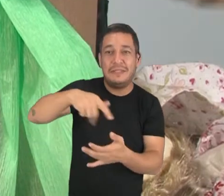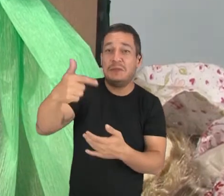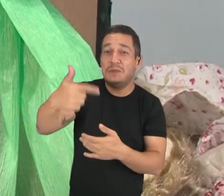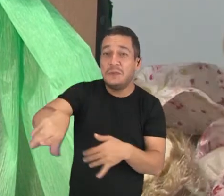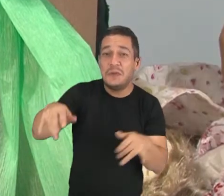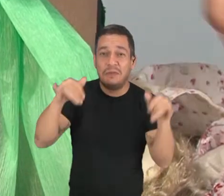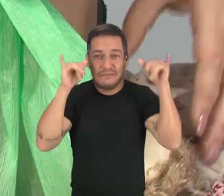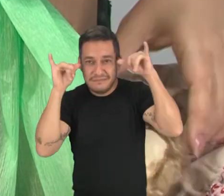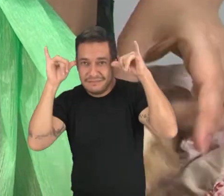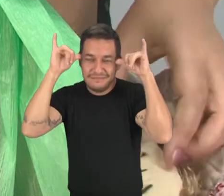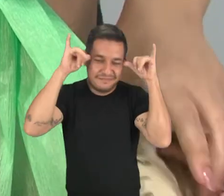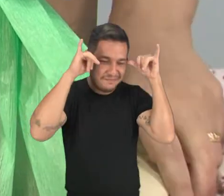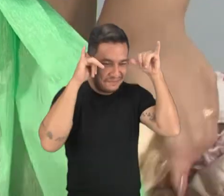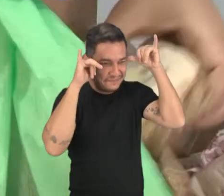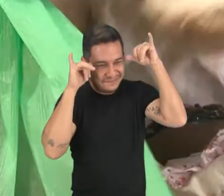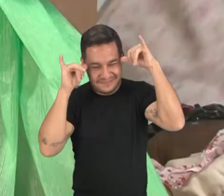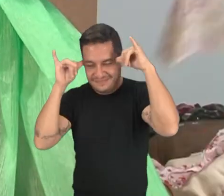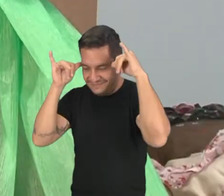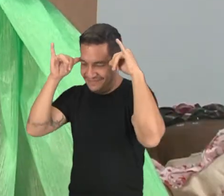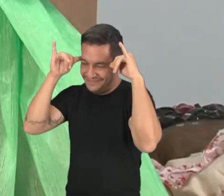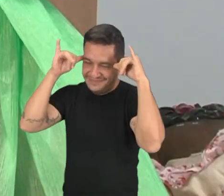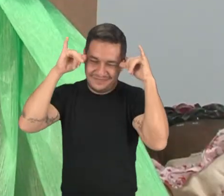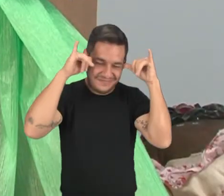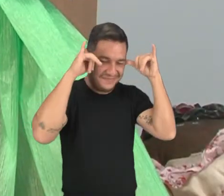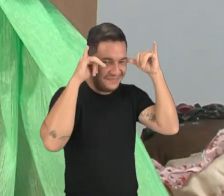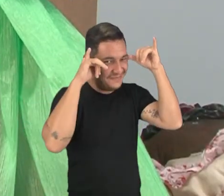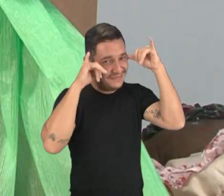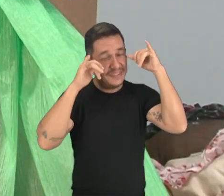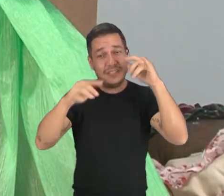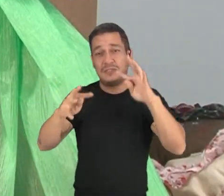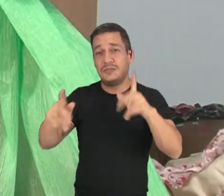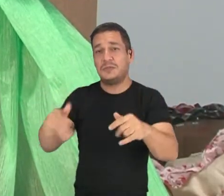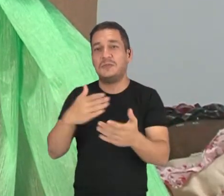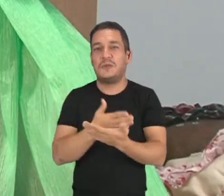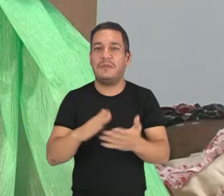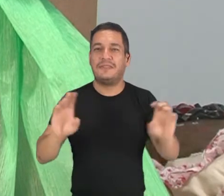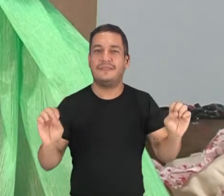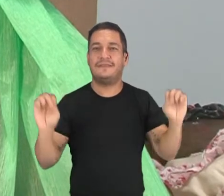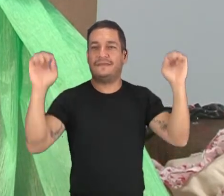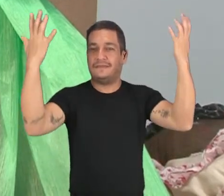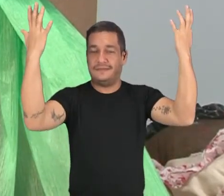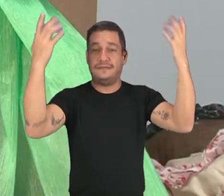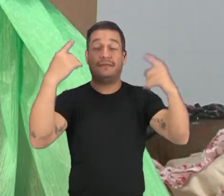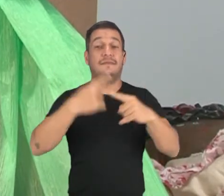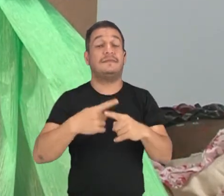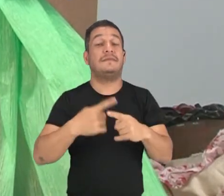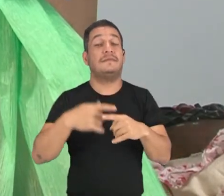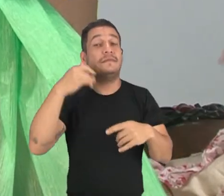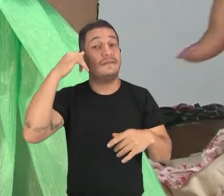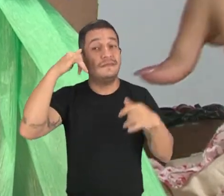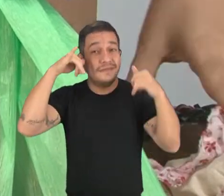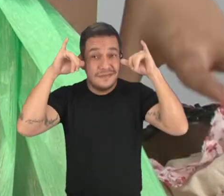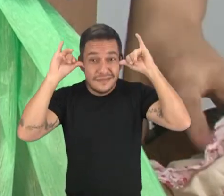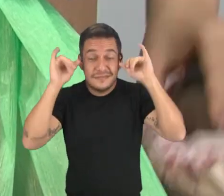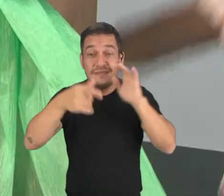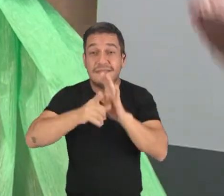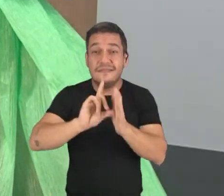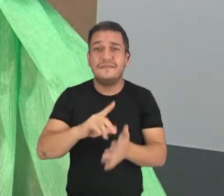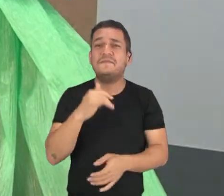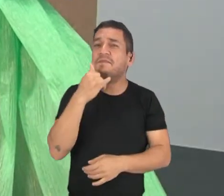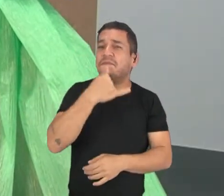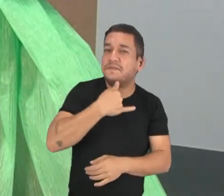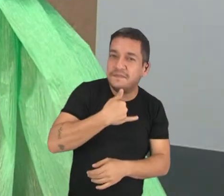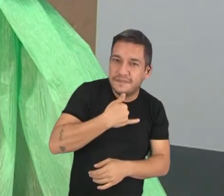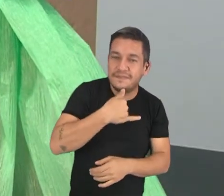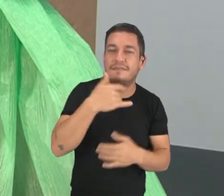novo. Começa a dançar de novo. E todos começam a festejar. Porque o boi, que antes estava todo